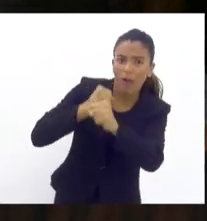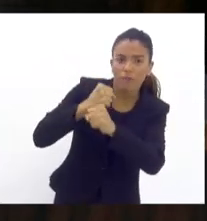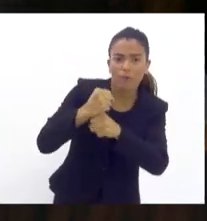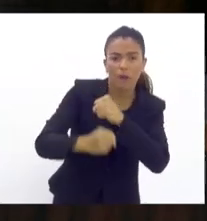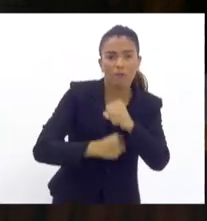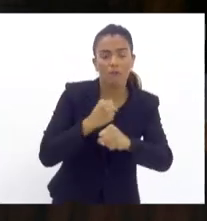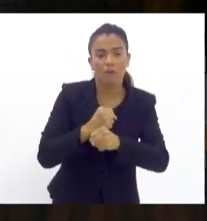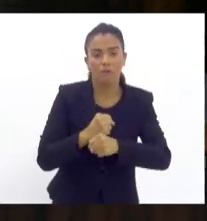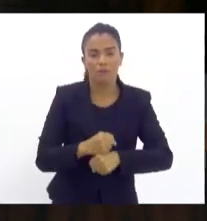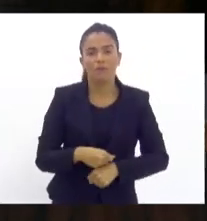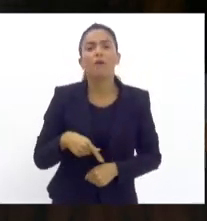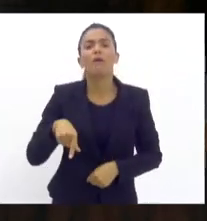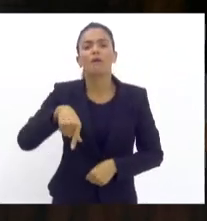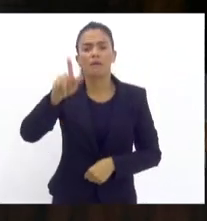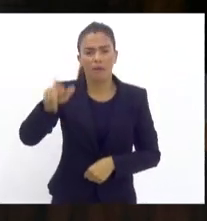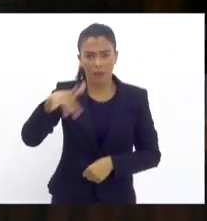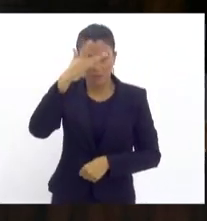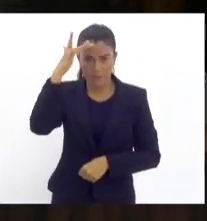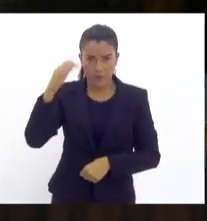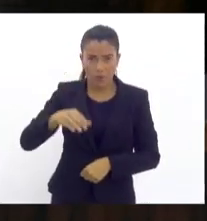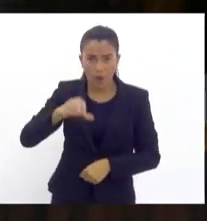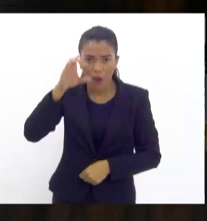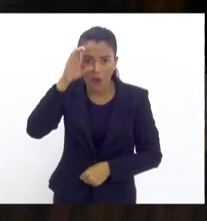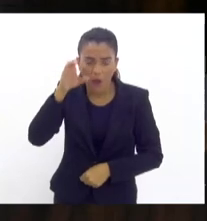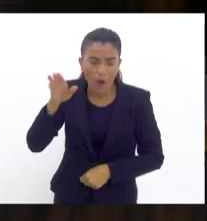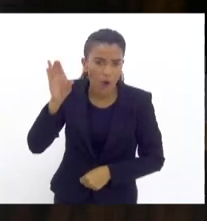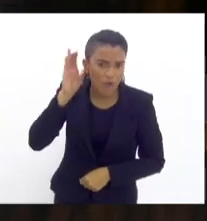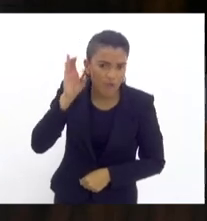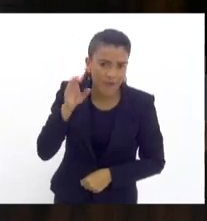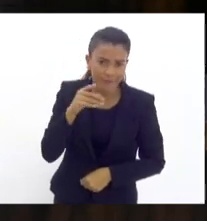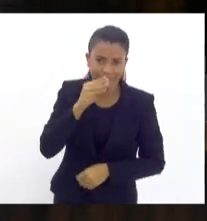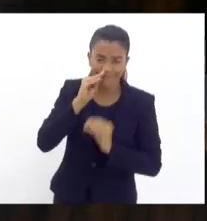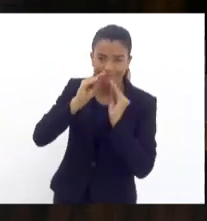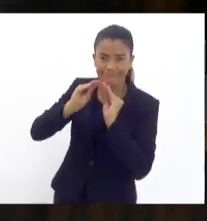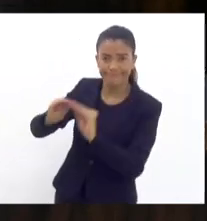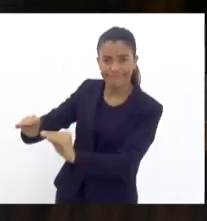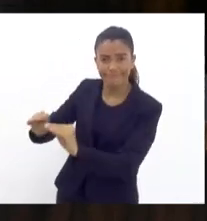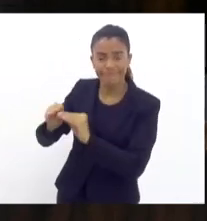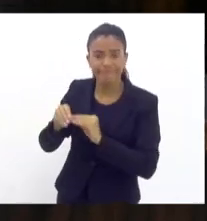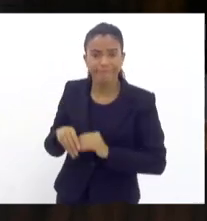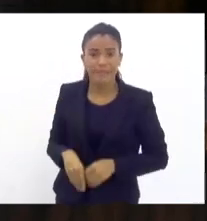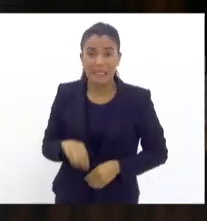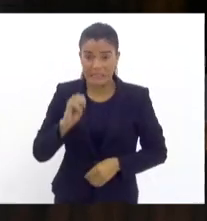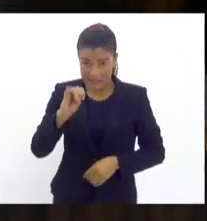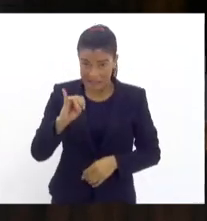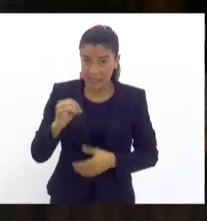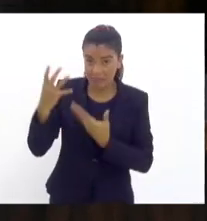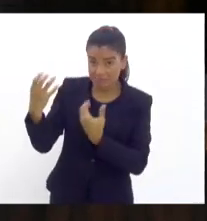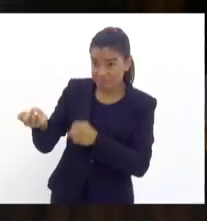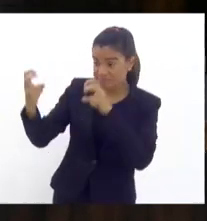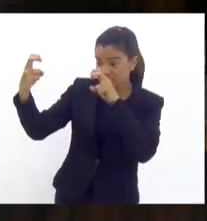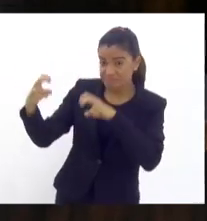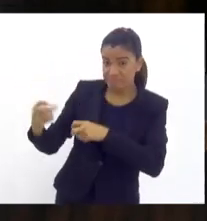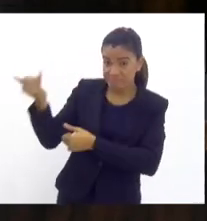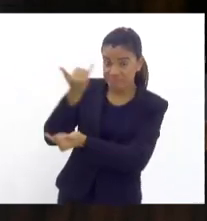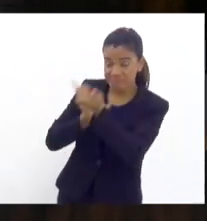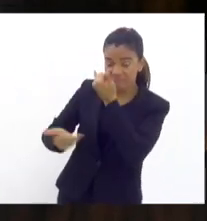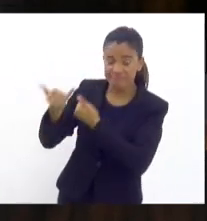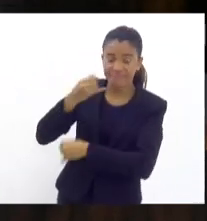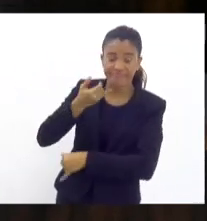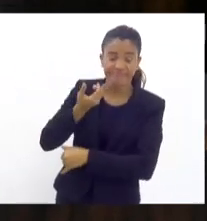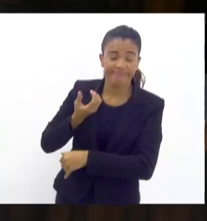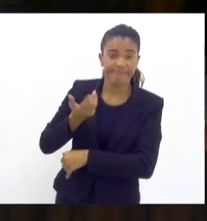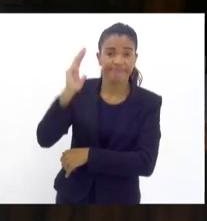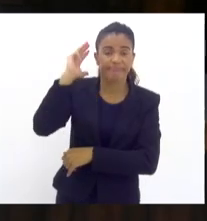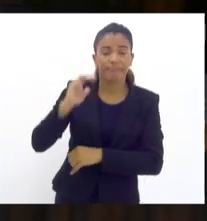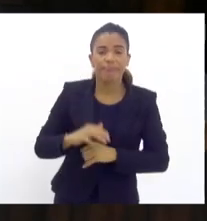quem deveria ter sido ouvido não foi e se foi fizeram pouquíssimo caso quem conhece a